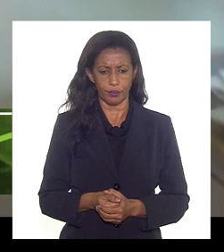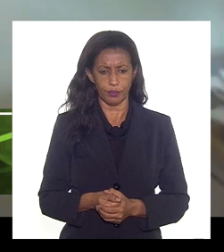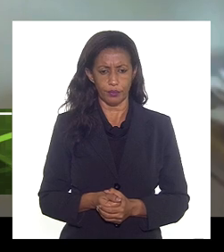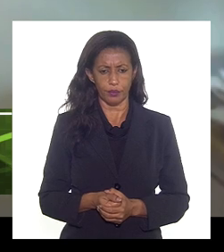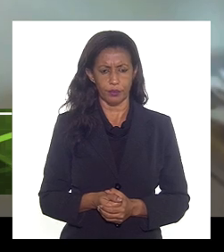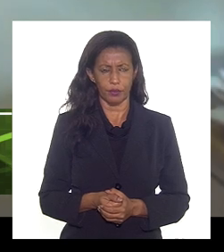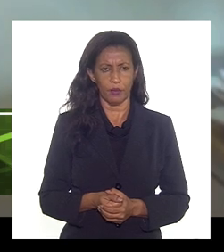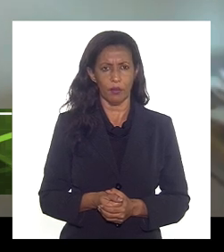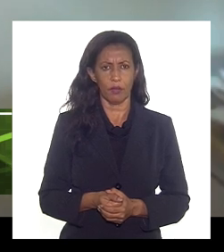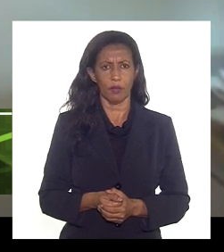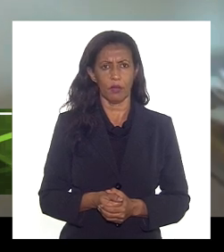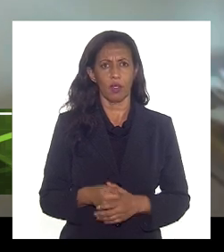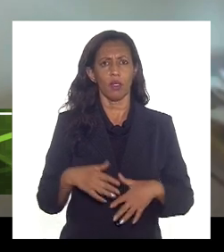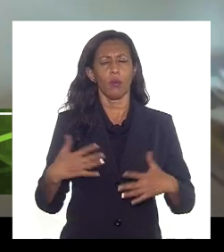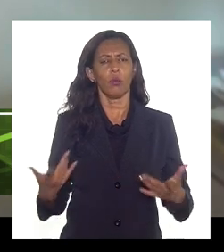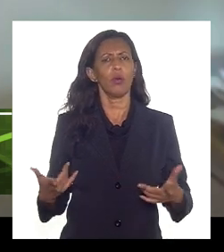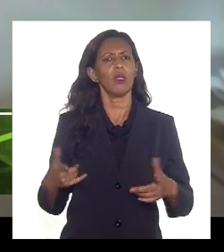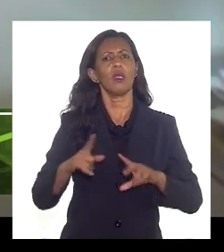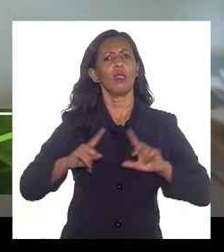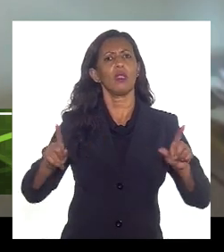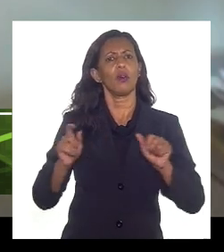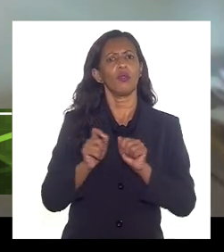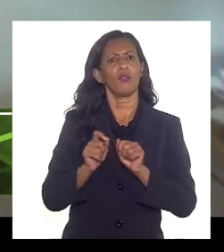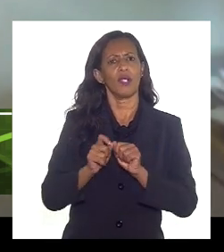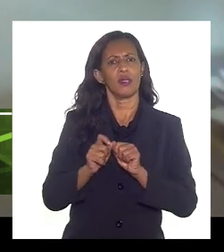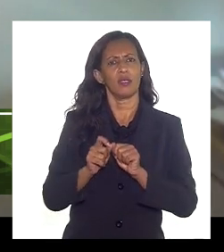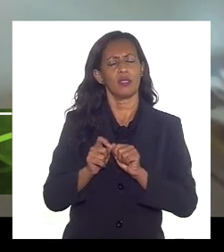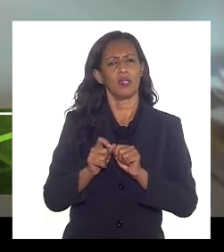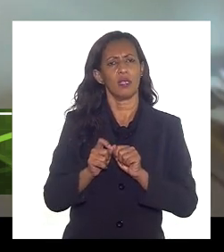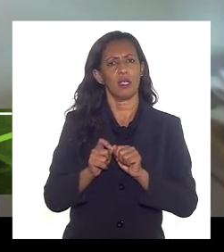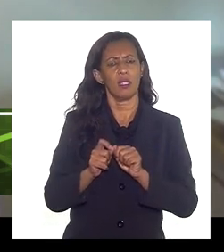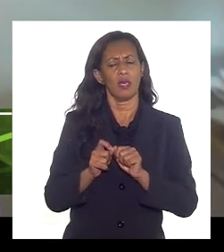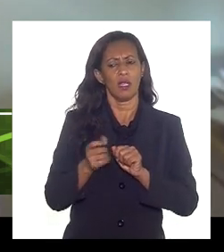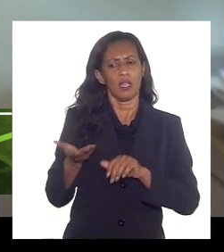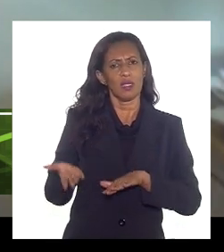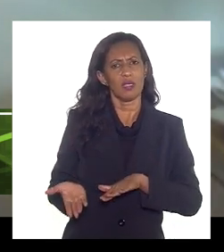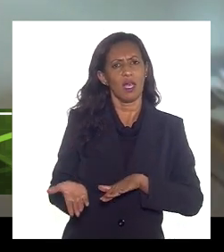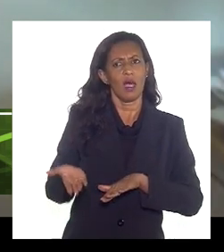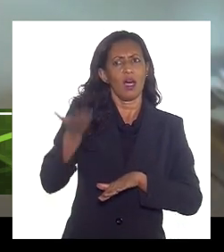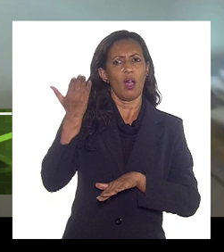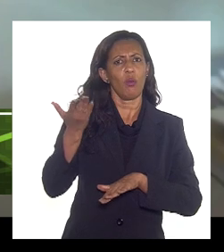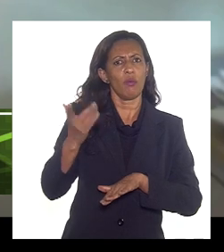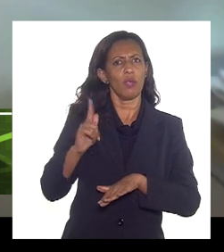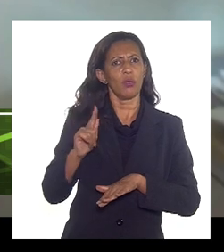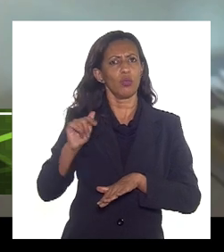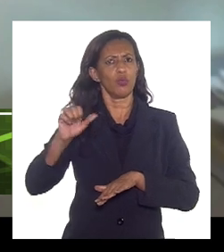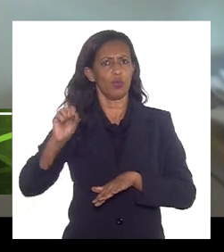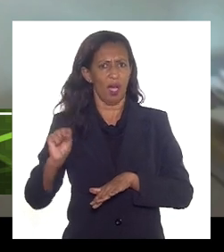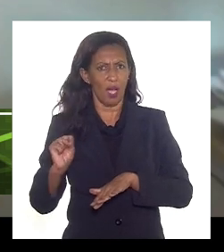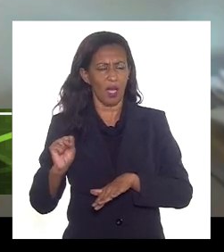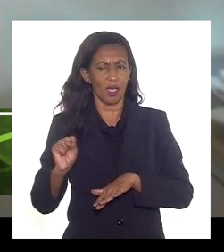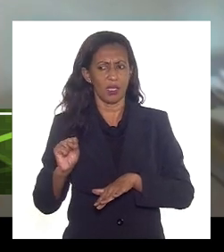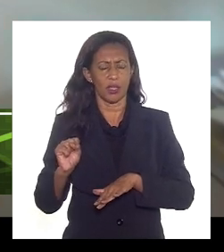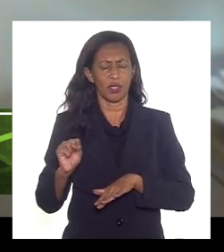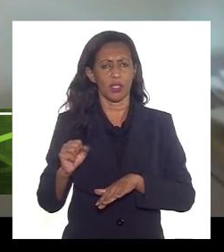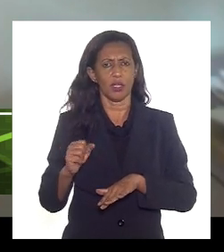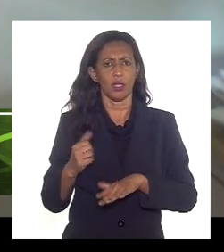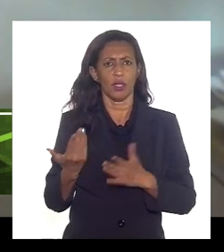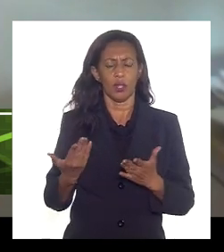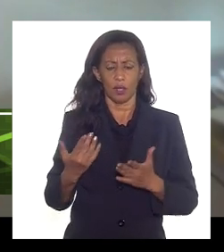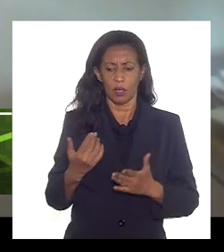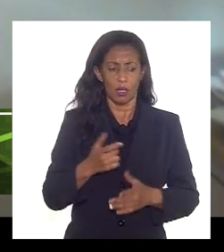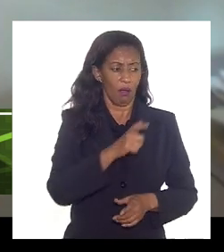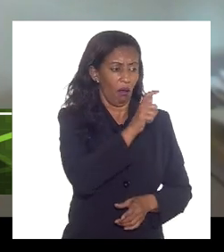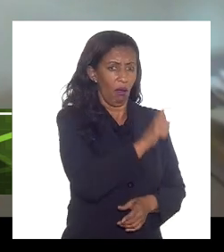fazer o reajuste anual pelos índices que nós utilizamos o